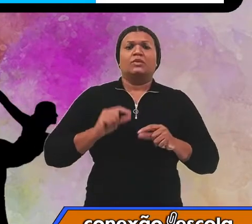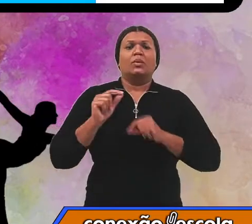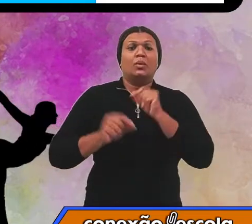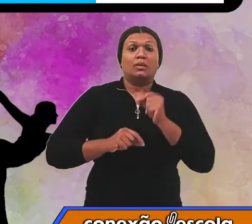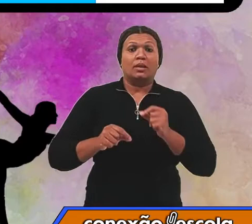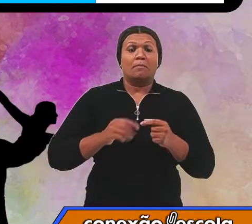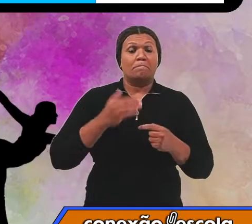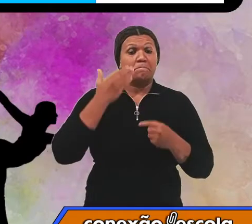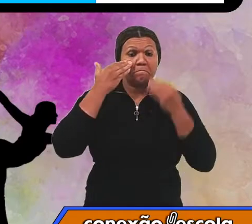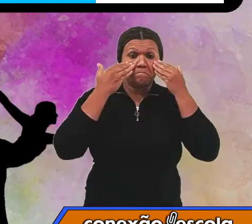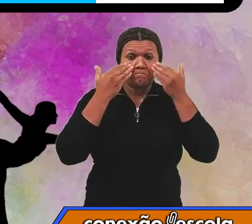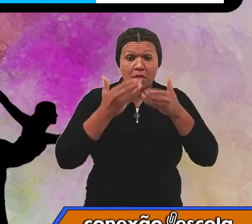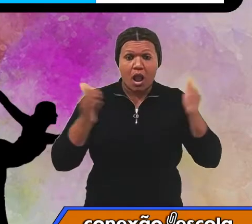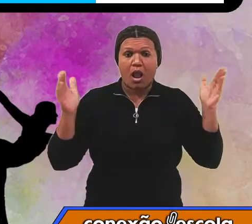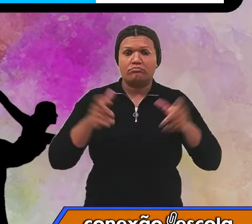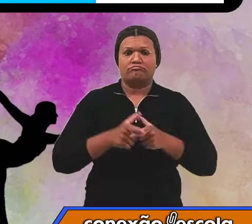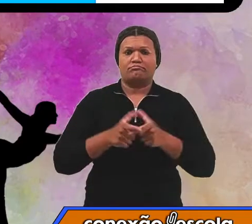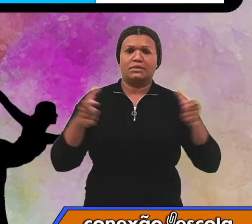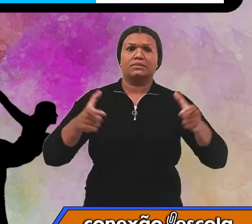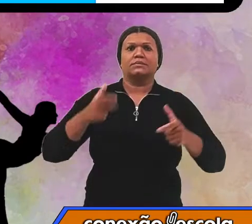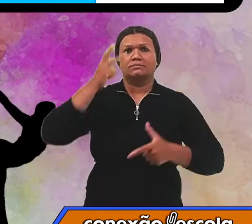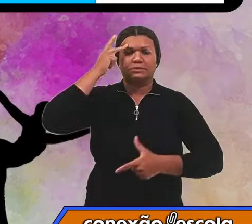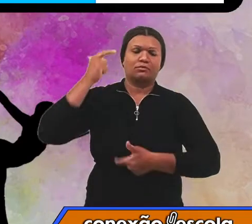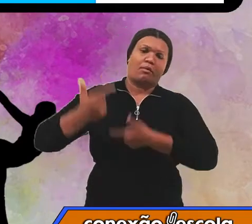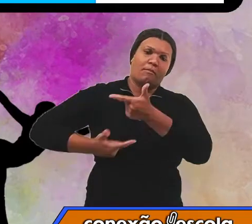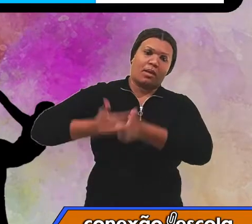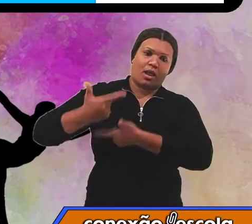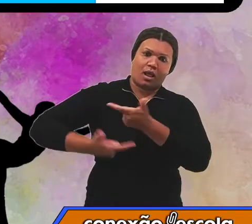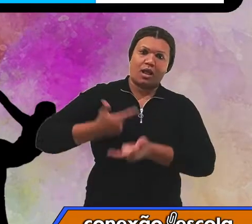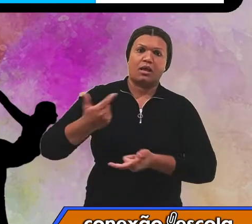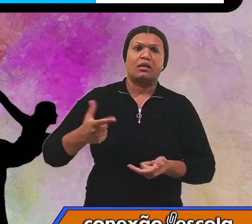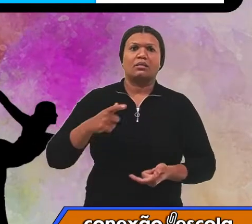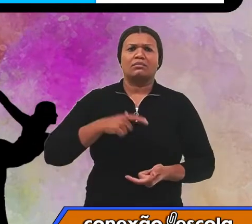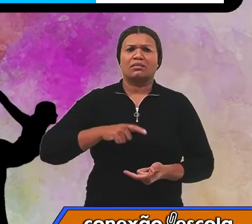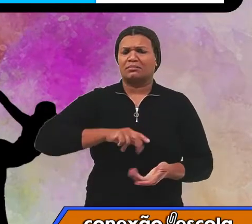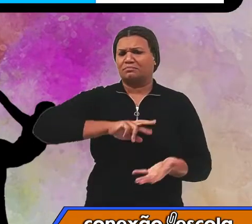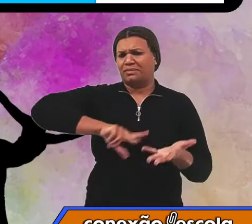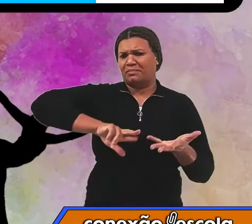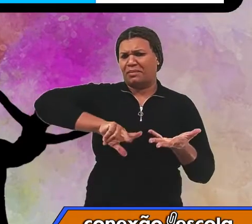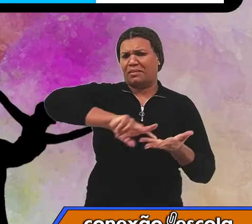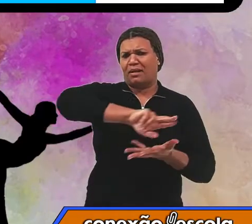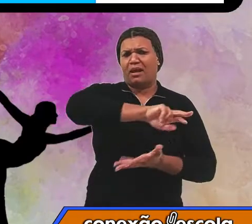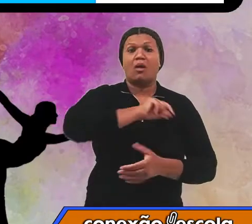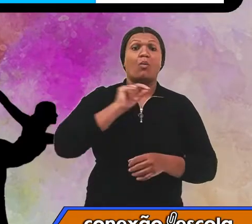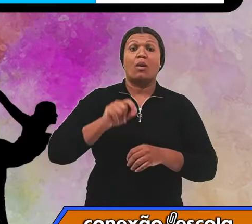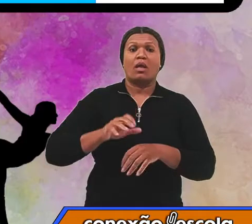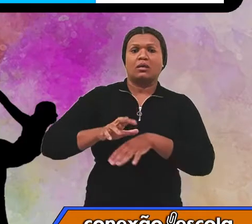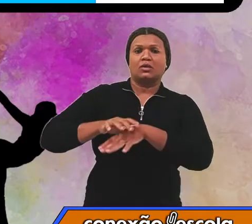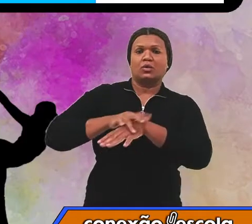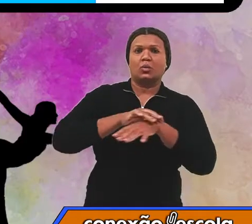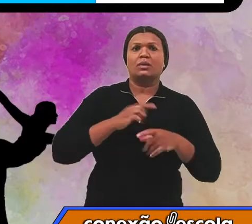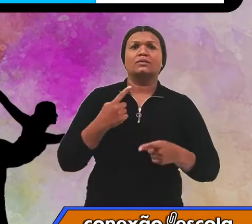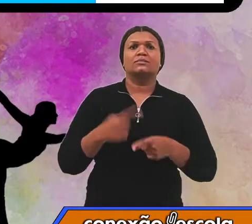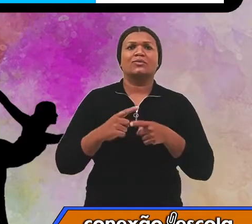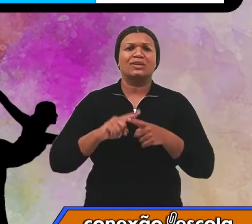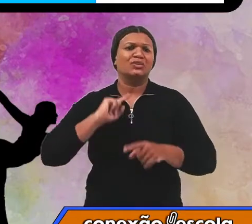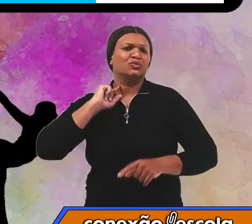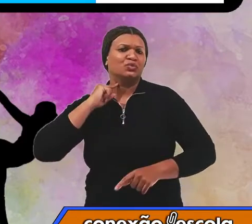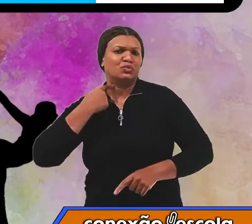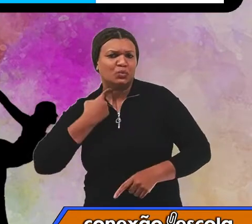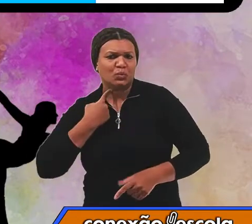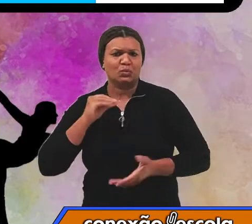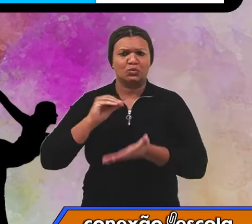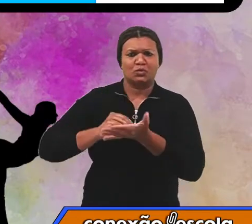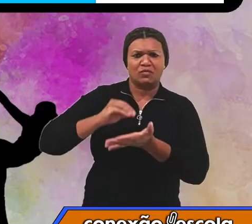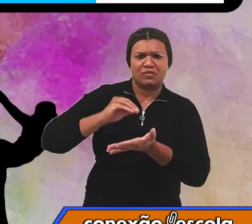principalmente os trabalhadores, a uma série de doenças relacionadas à falta de higiene e cuidados